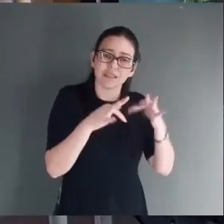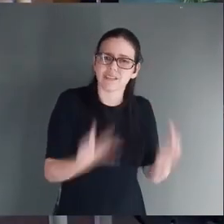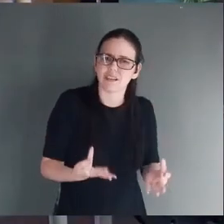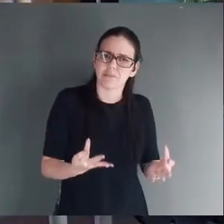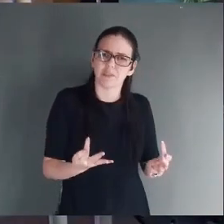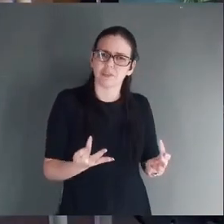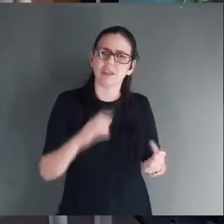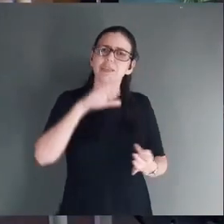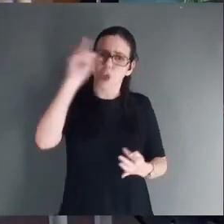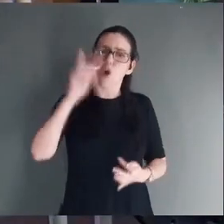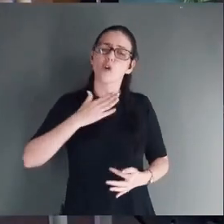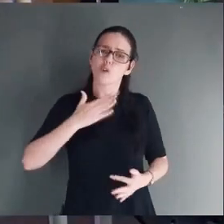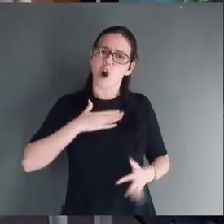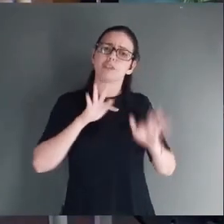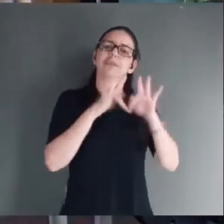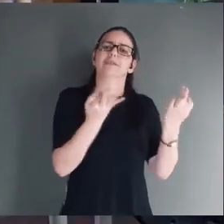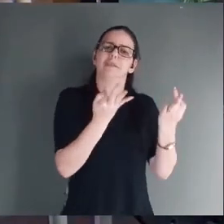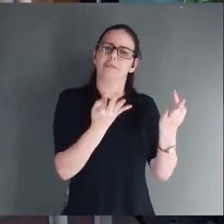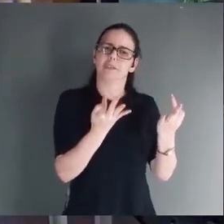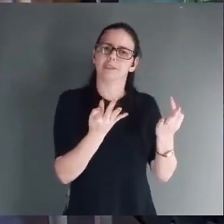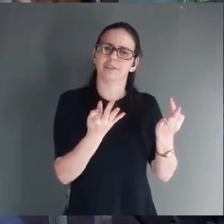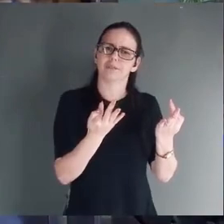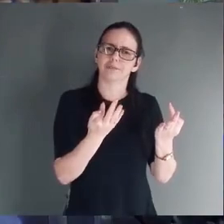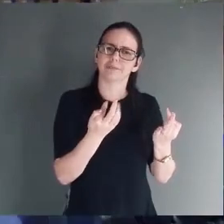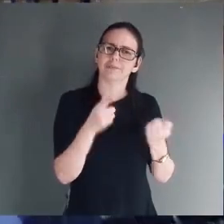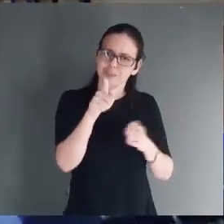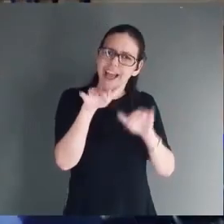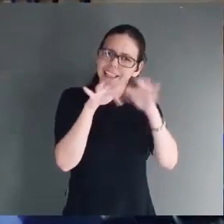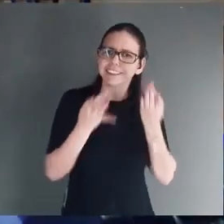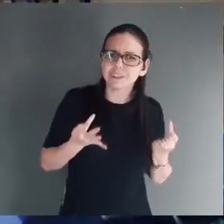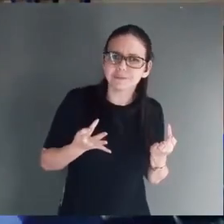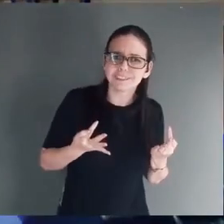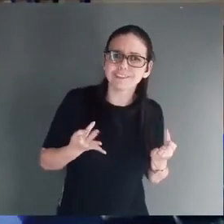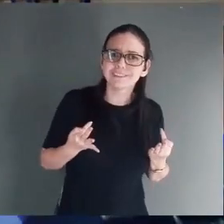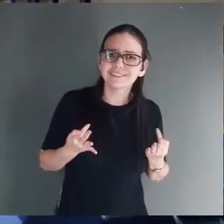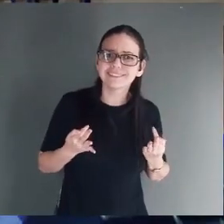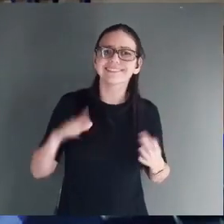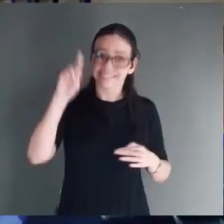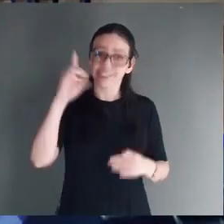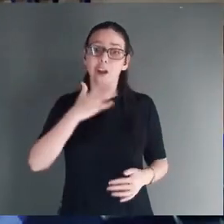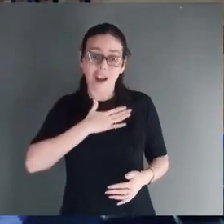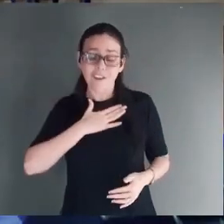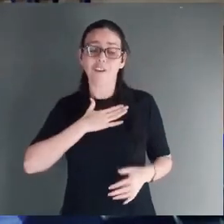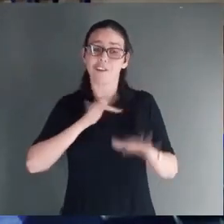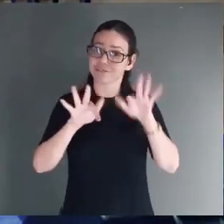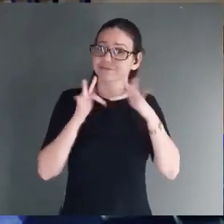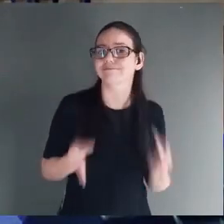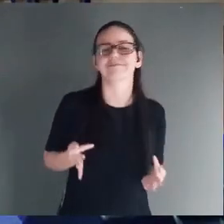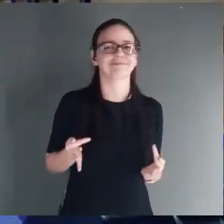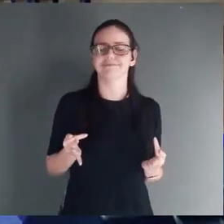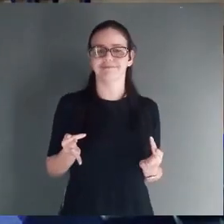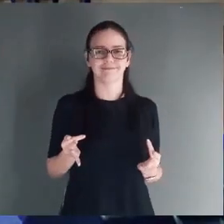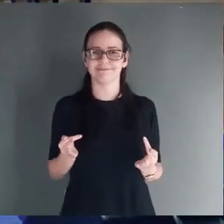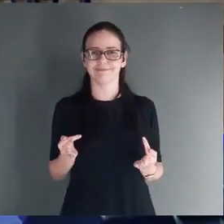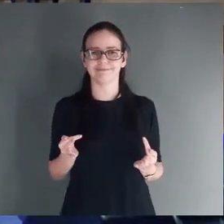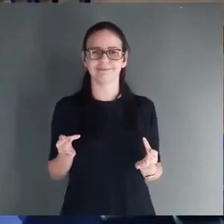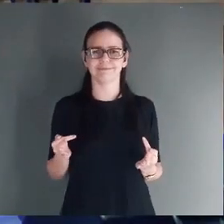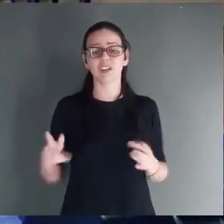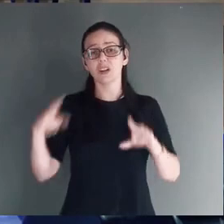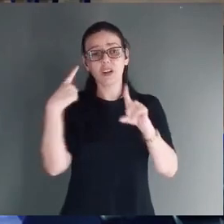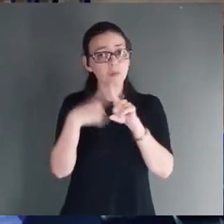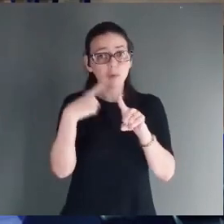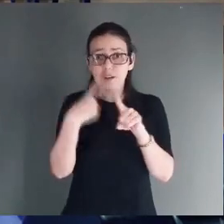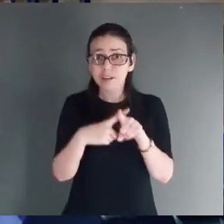improváveis. Quem pode glorificar o Senhor comigo aqui? Deus é o Deus do improvável. Porque,